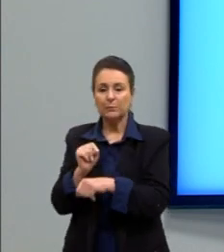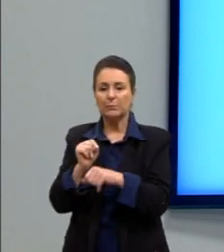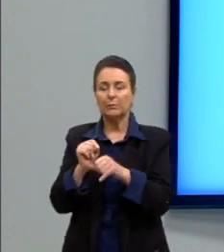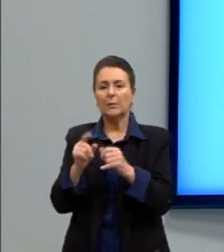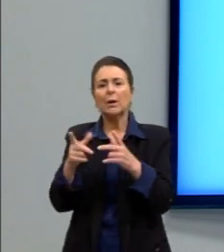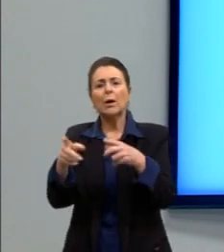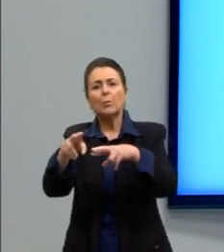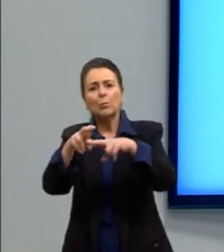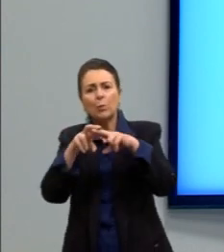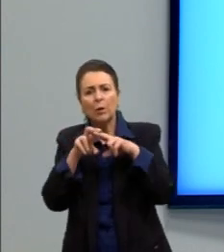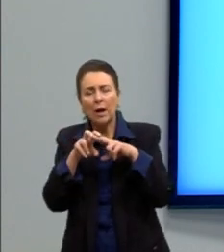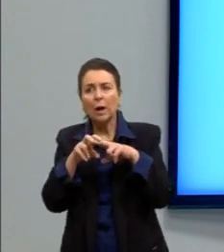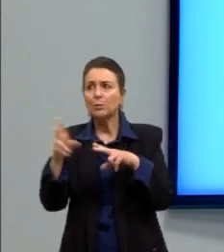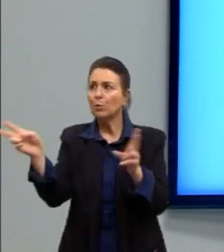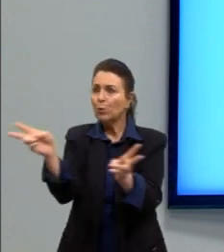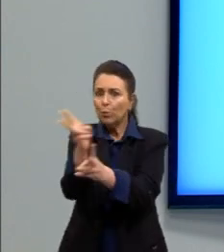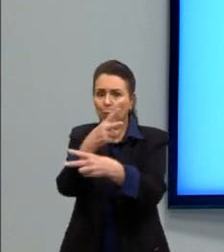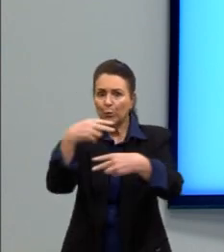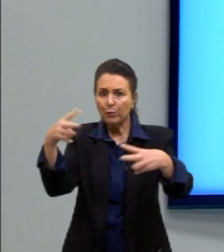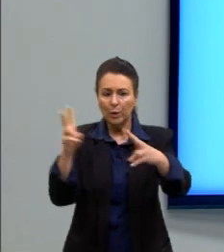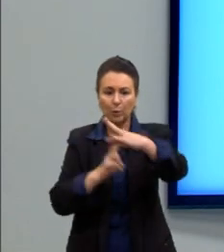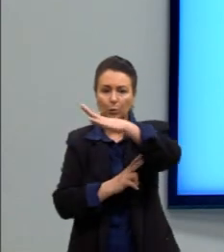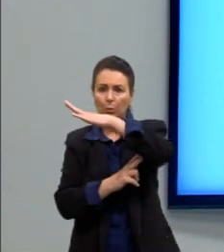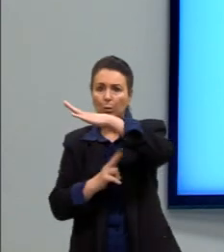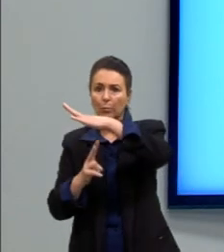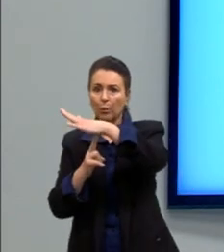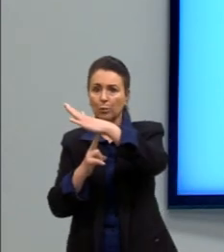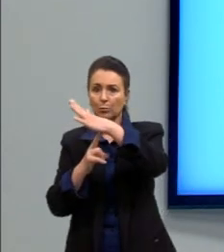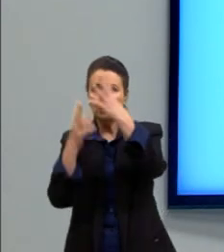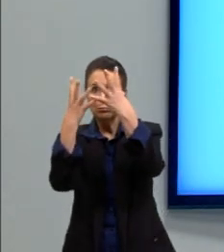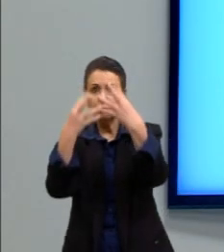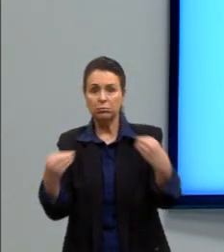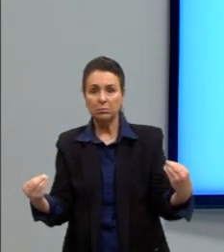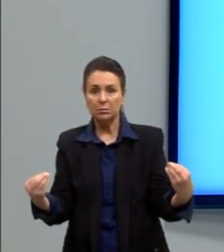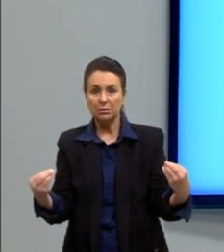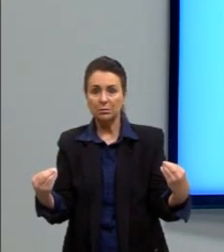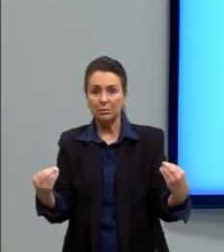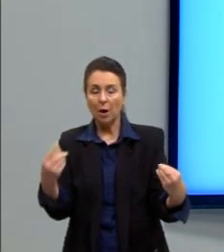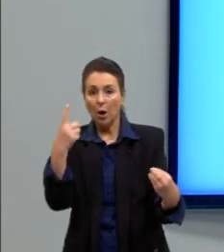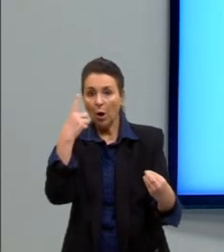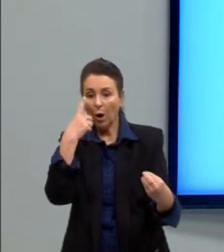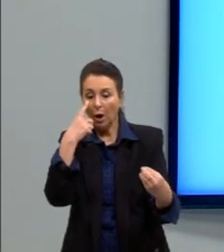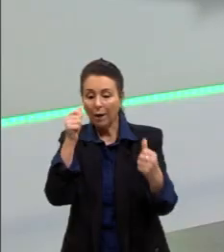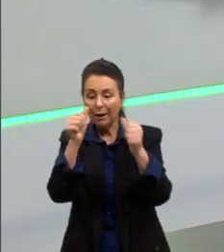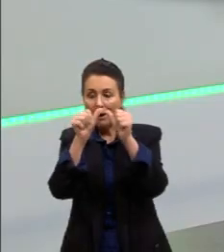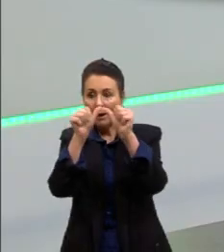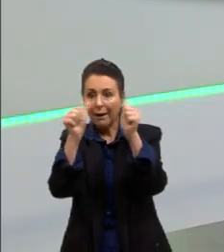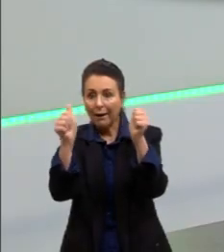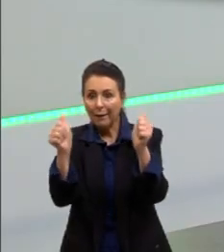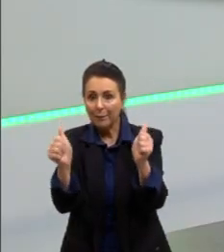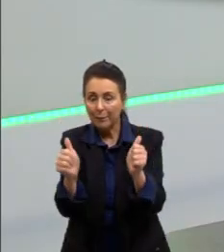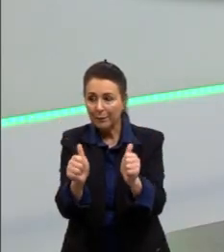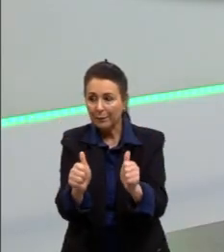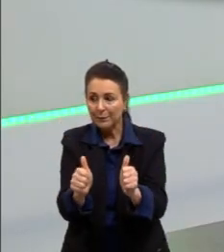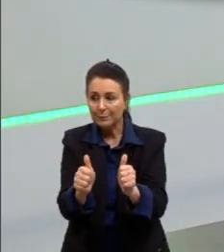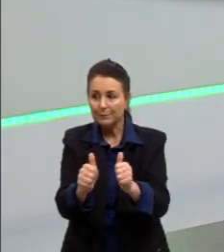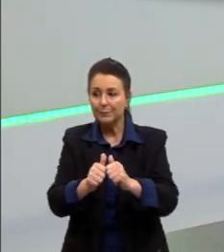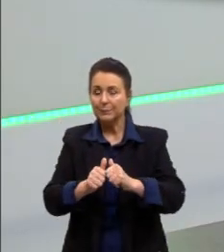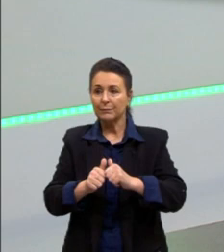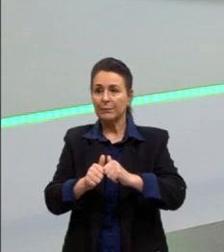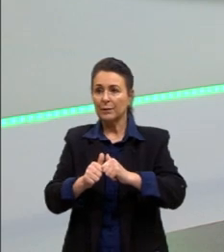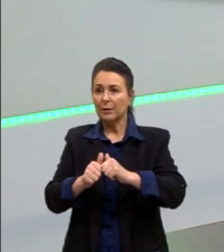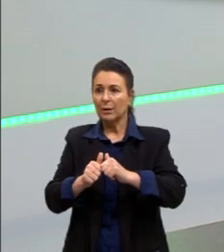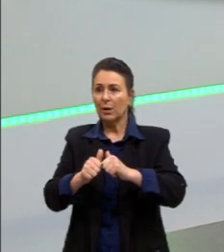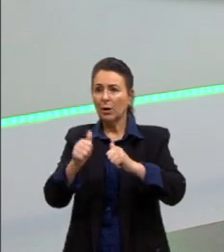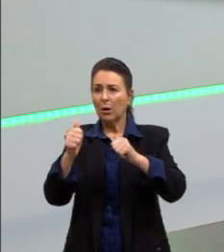ressonância gerada pelo vento. Então, as imagens que a gente tem dela aqui ela estava já meio tortinha aqui